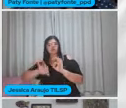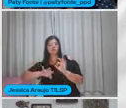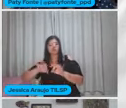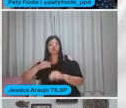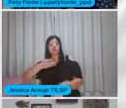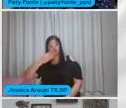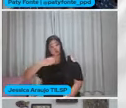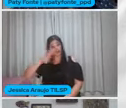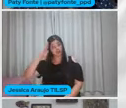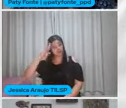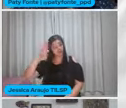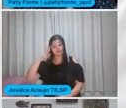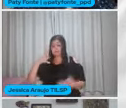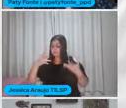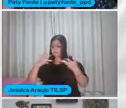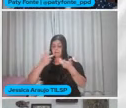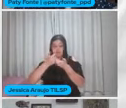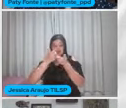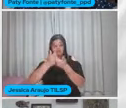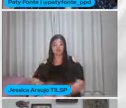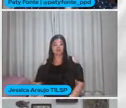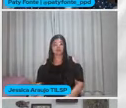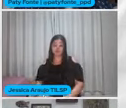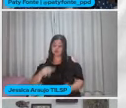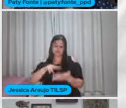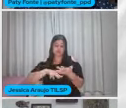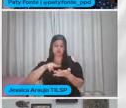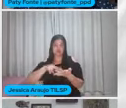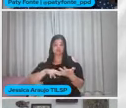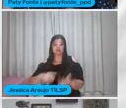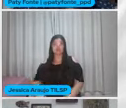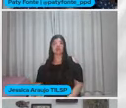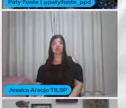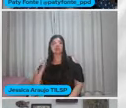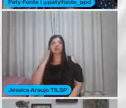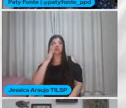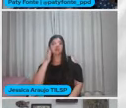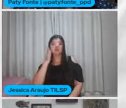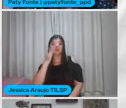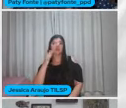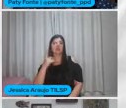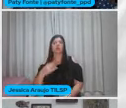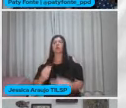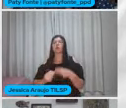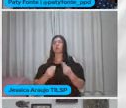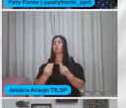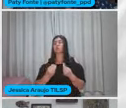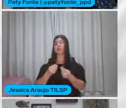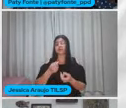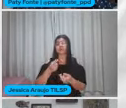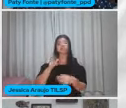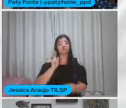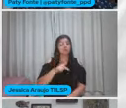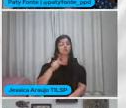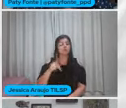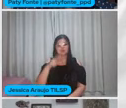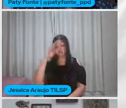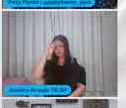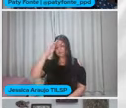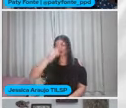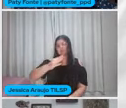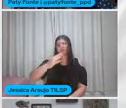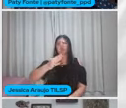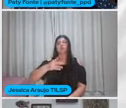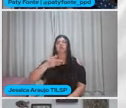eu acho isso Fantástico Eu gosto de ler esses trabalhos Até para saber Como é que isso está chegando Ao professor Principalmente